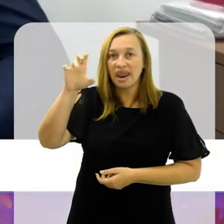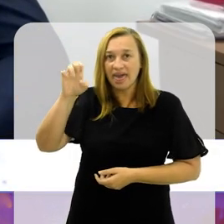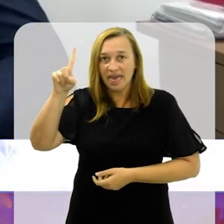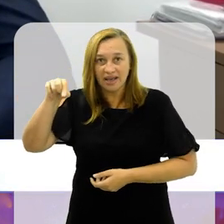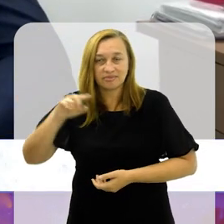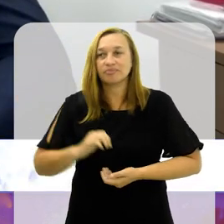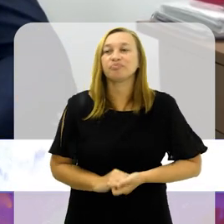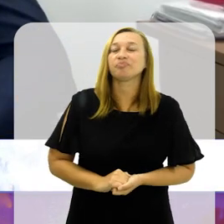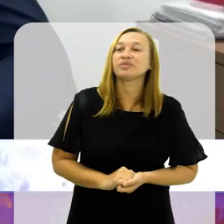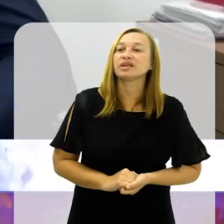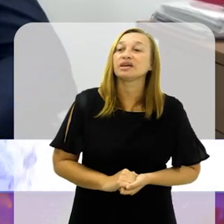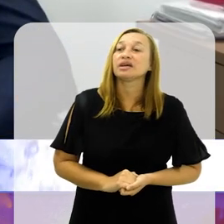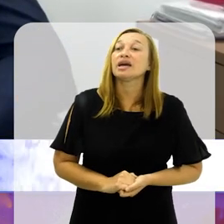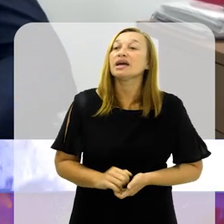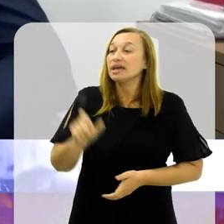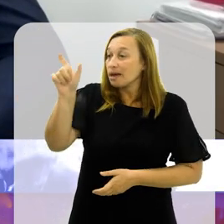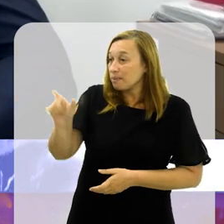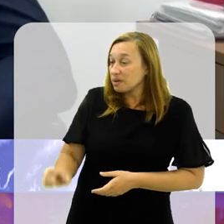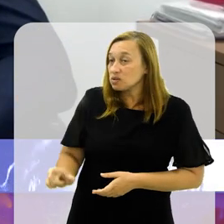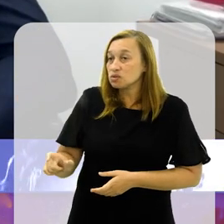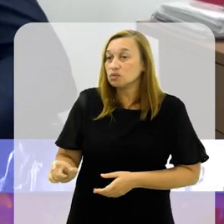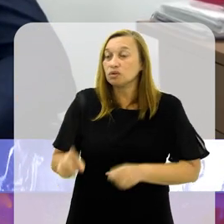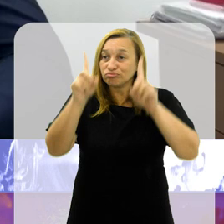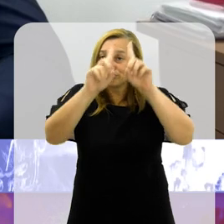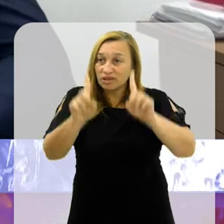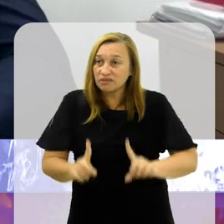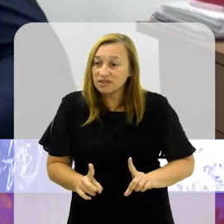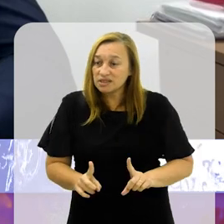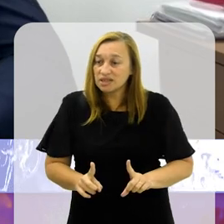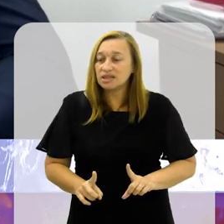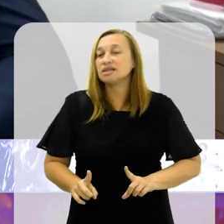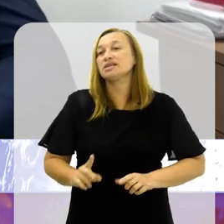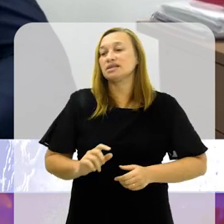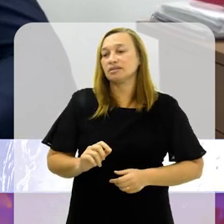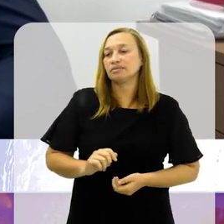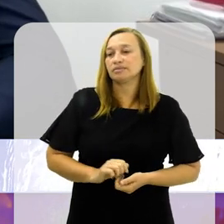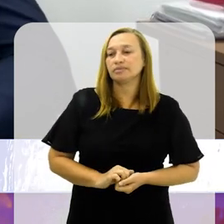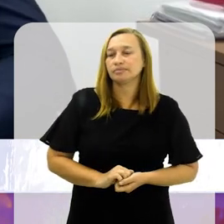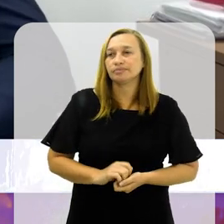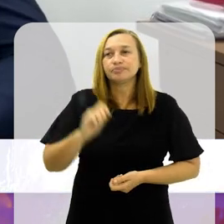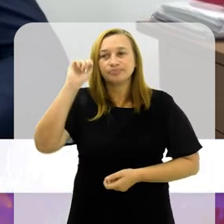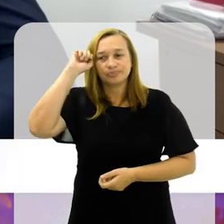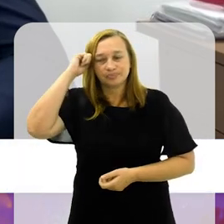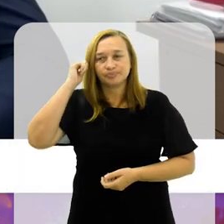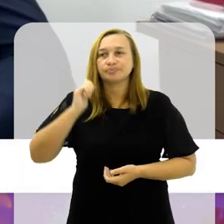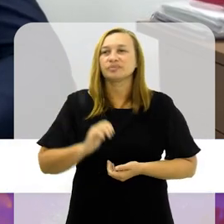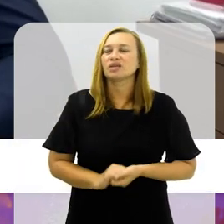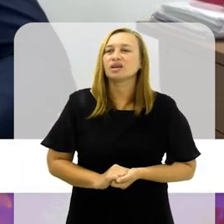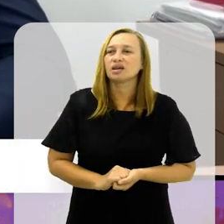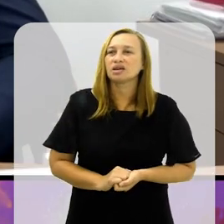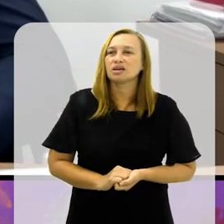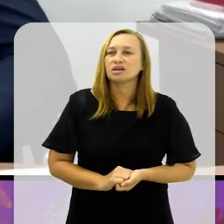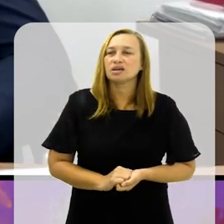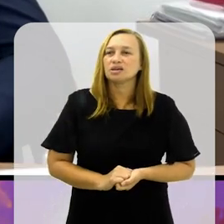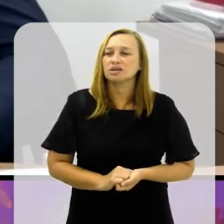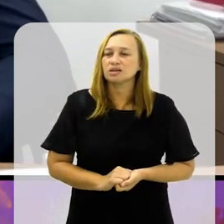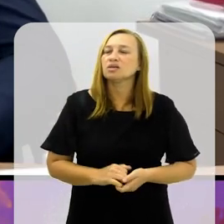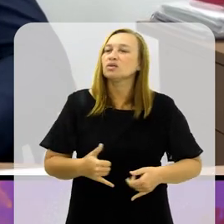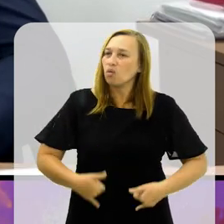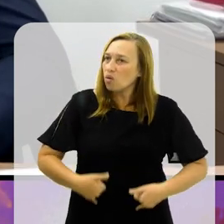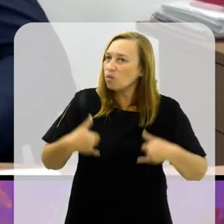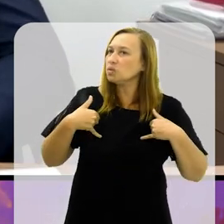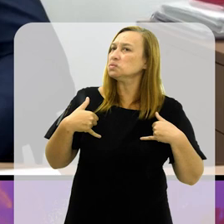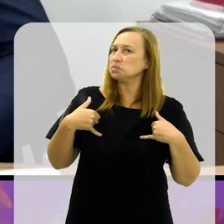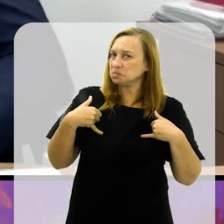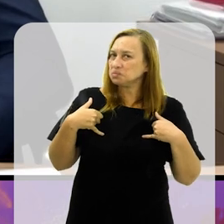do preto, e da pessoa com deficiência, Rui. Você pode ter muito orgulho do lado social do